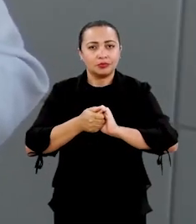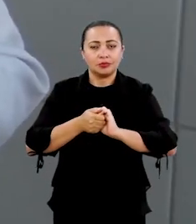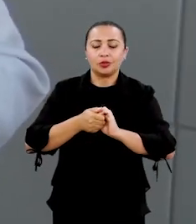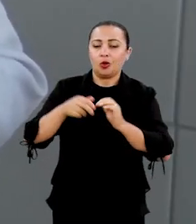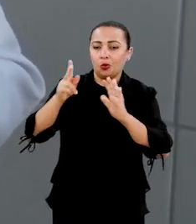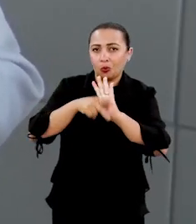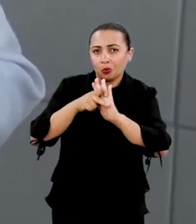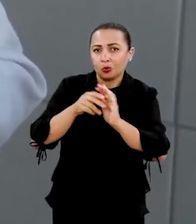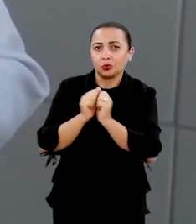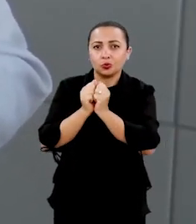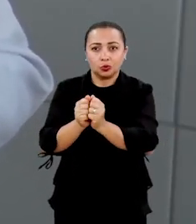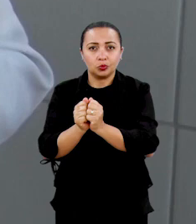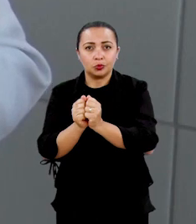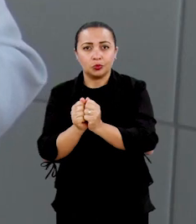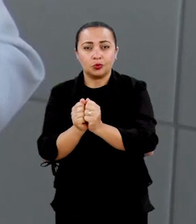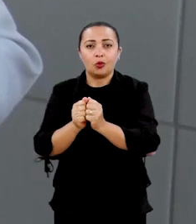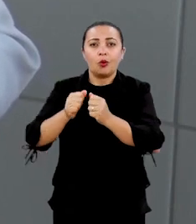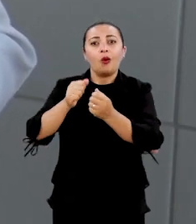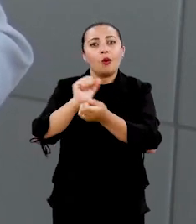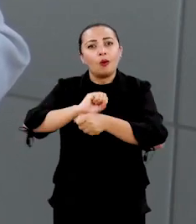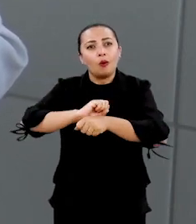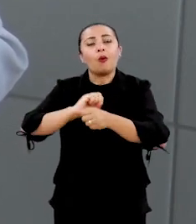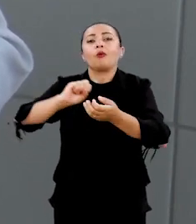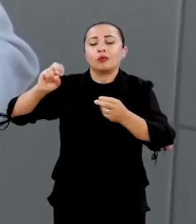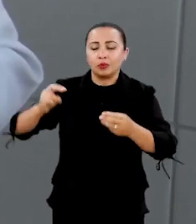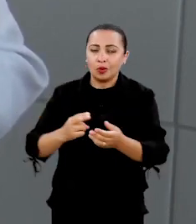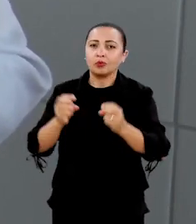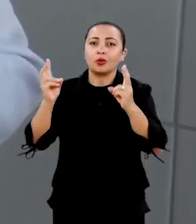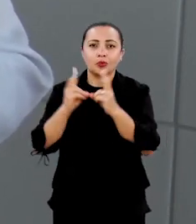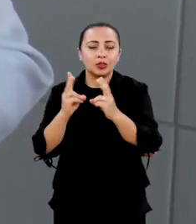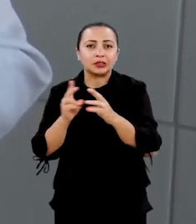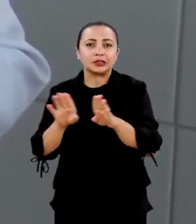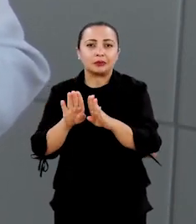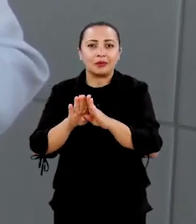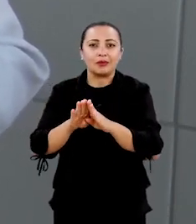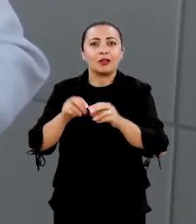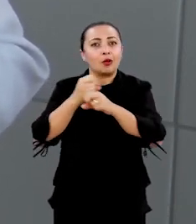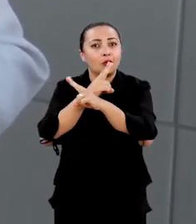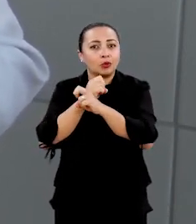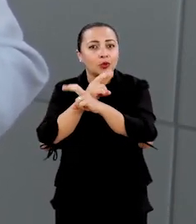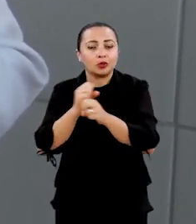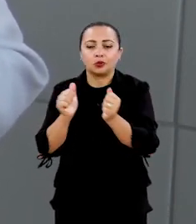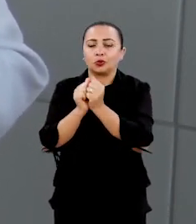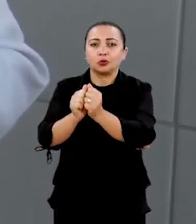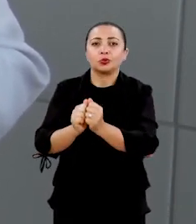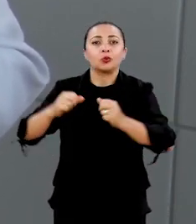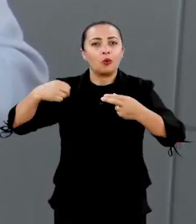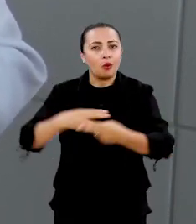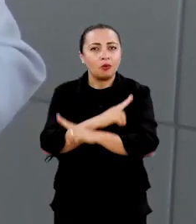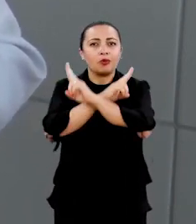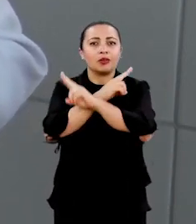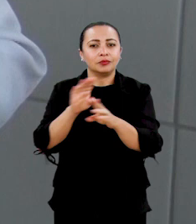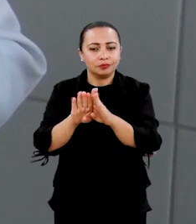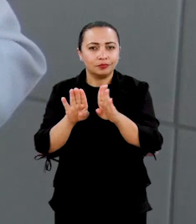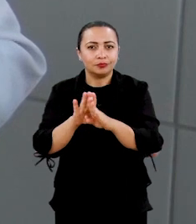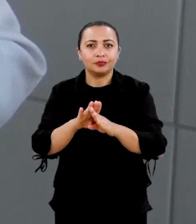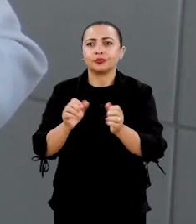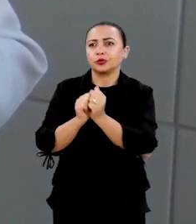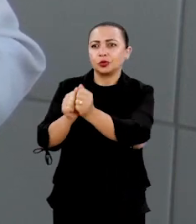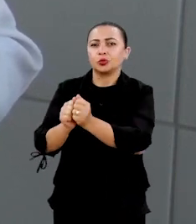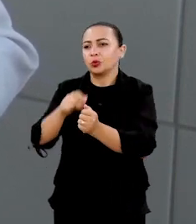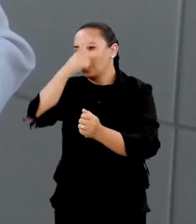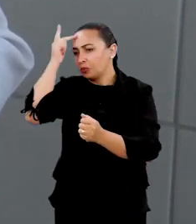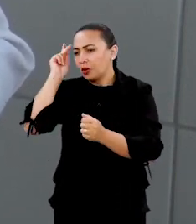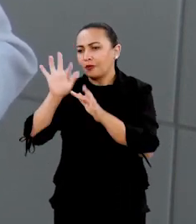parceria com a UESC, então é parceria muito forte com a UESB. E a gente tem também a parceria com